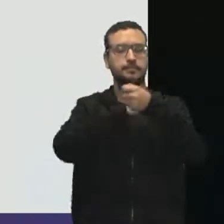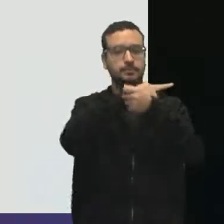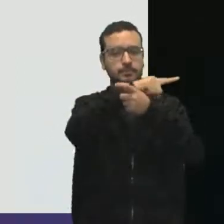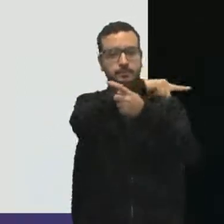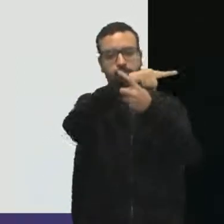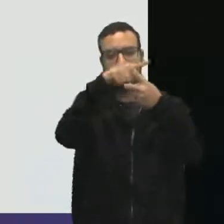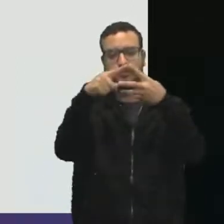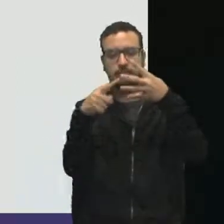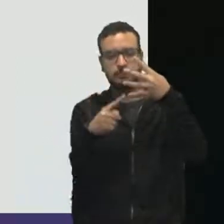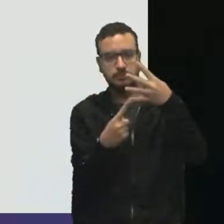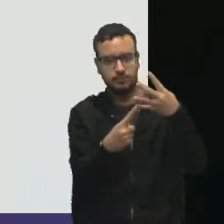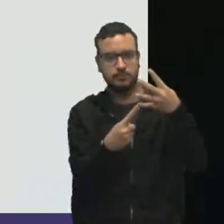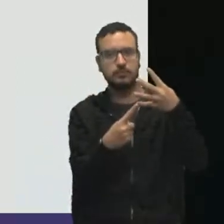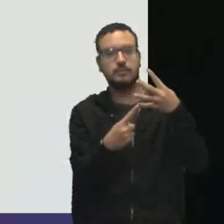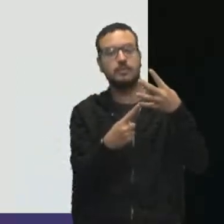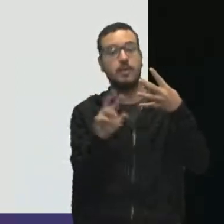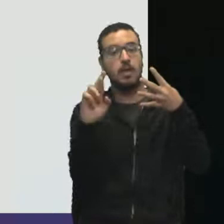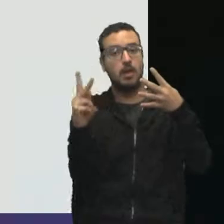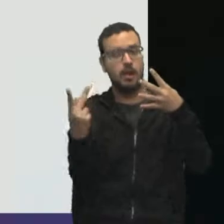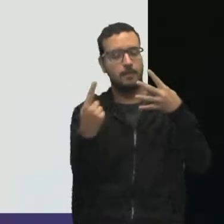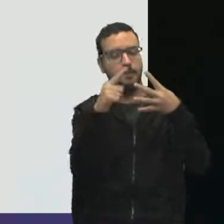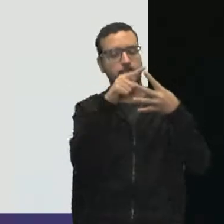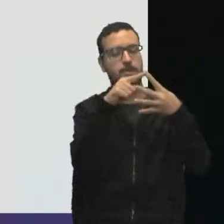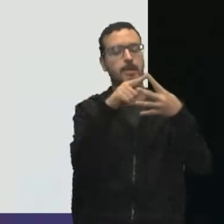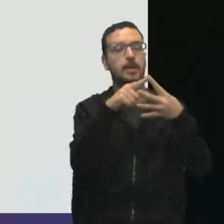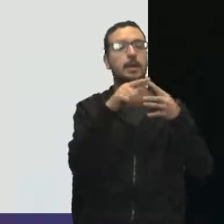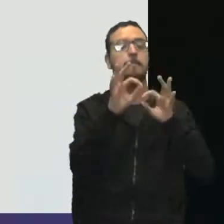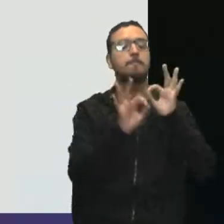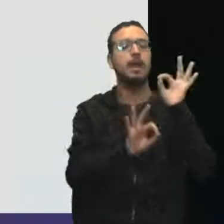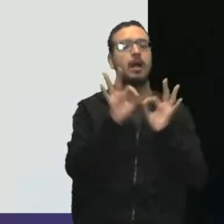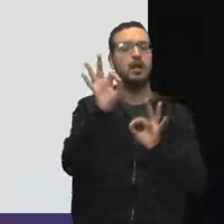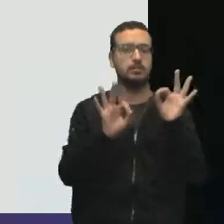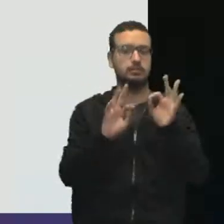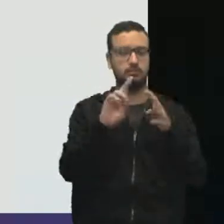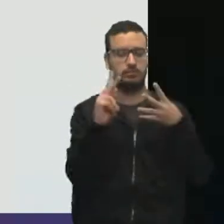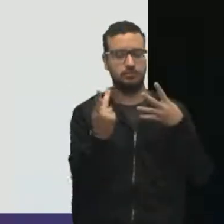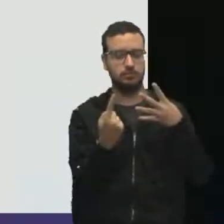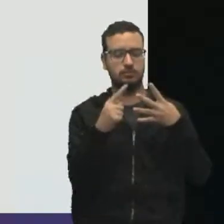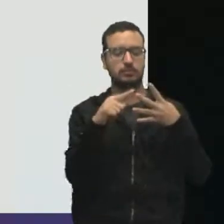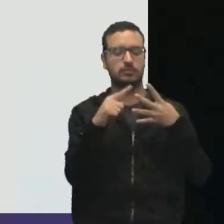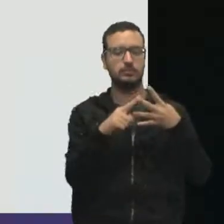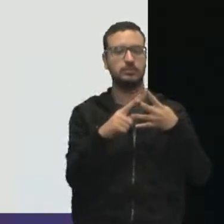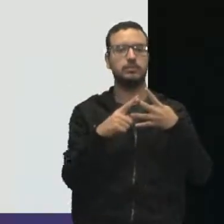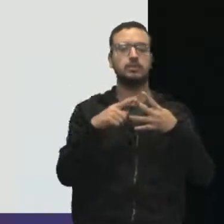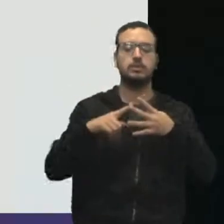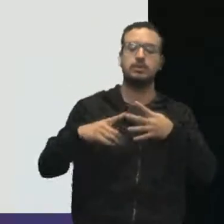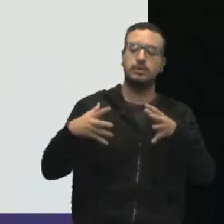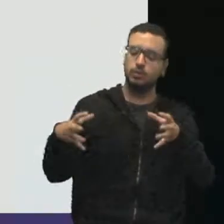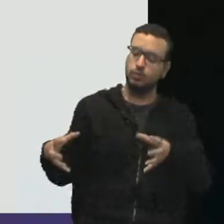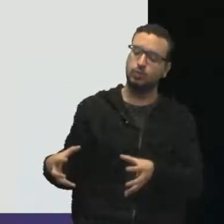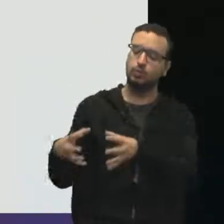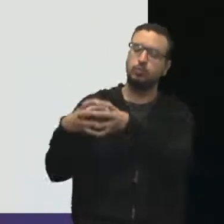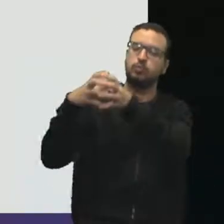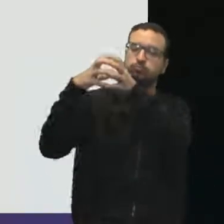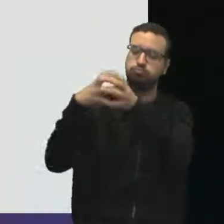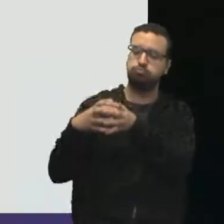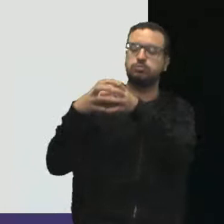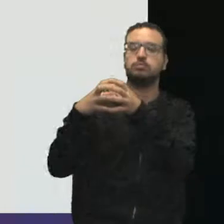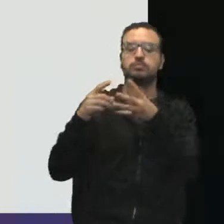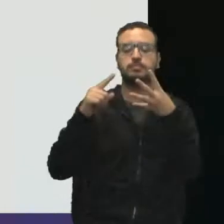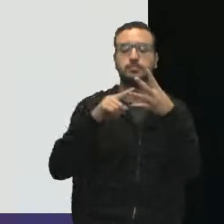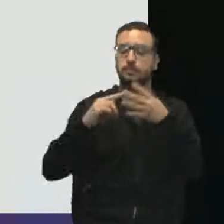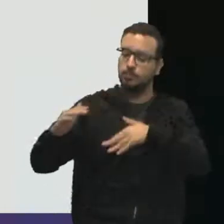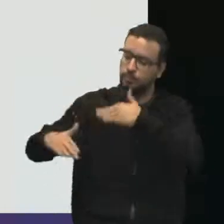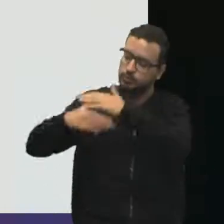composto dessas quatro etapas. Planejamento de RH, mobilização da equipe, desenvolvimento da